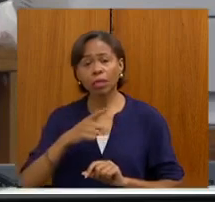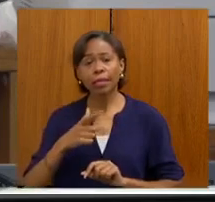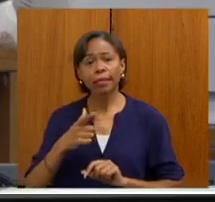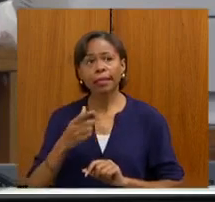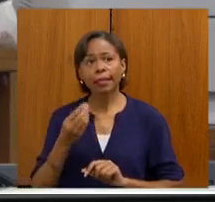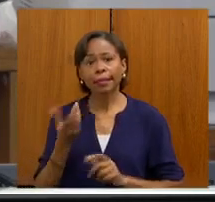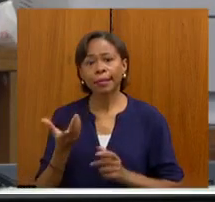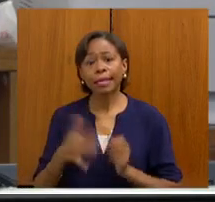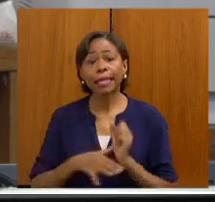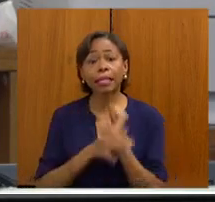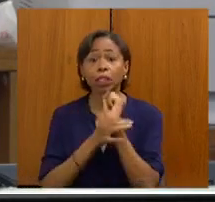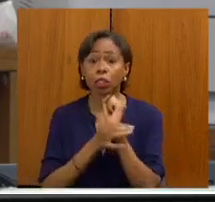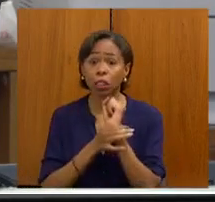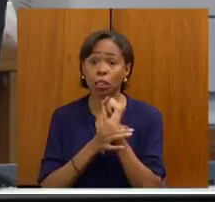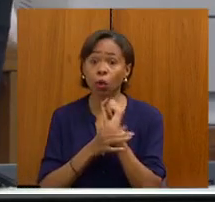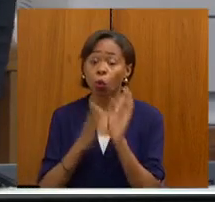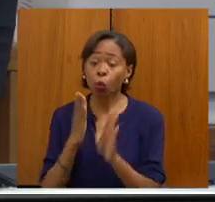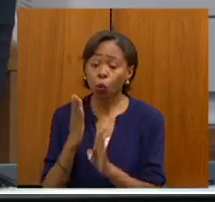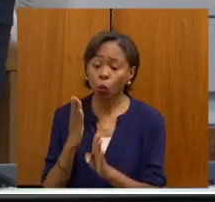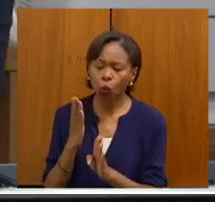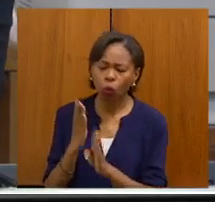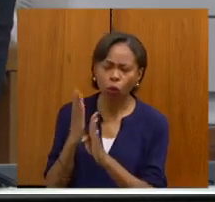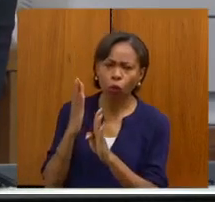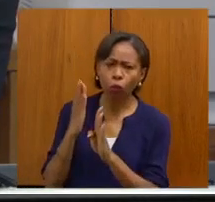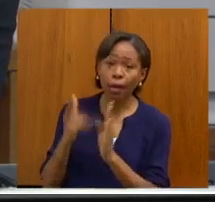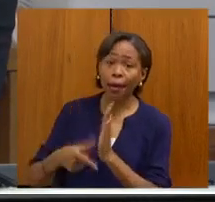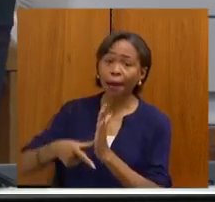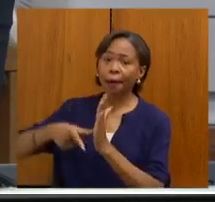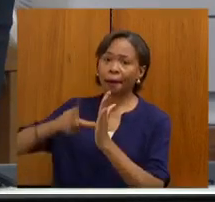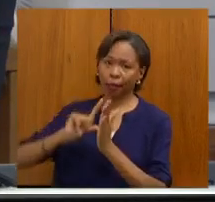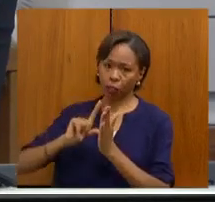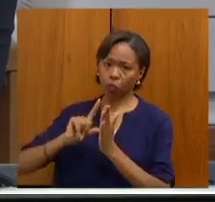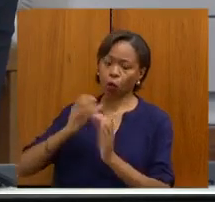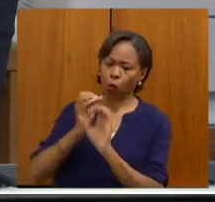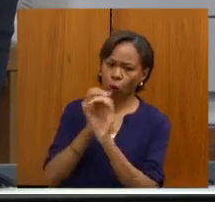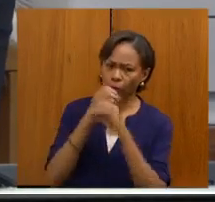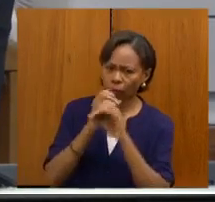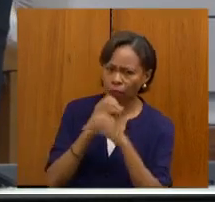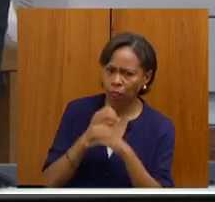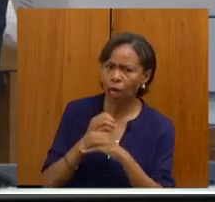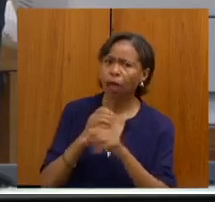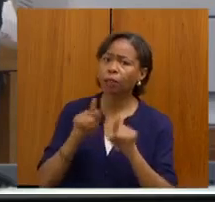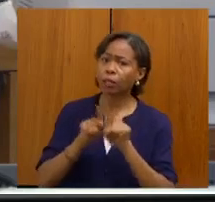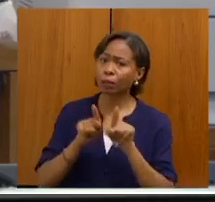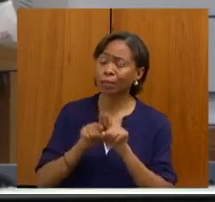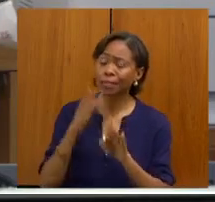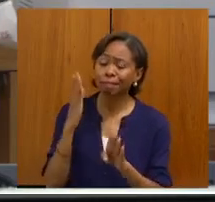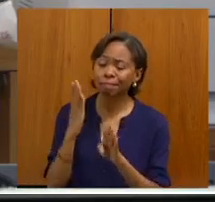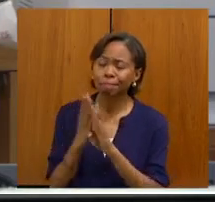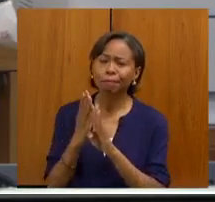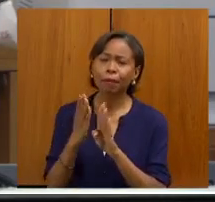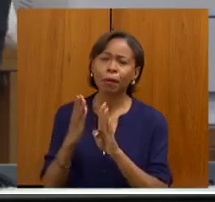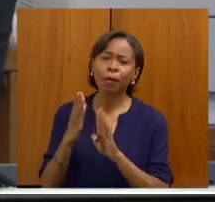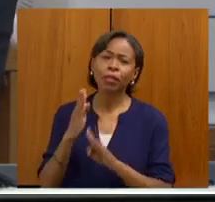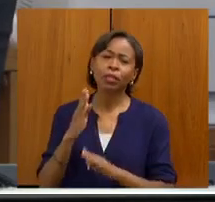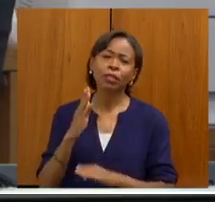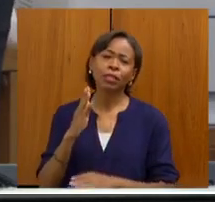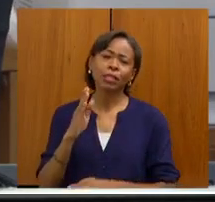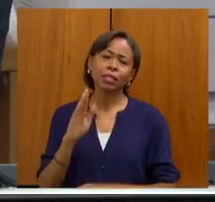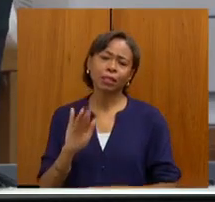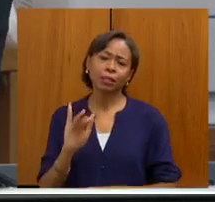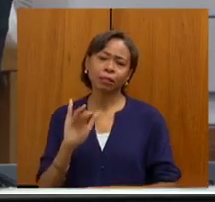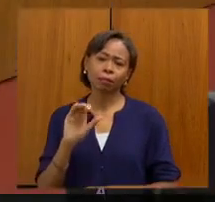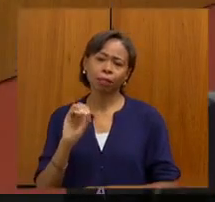o diagnóstico precoce, não só com o exame, mas com o diagnóstico definitivo de biópsia. Então, é um recurso